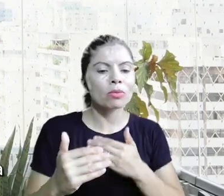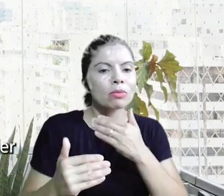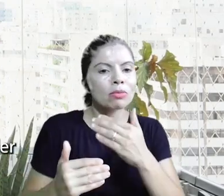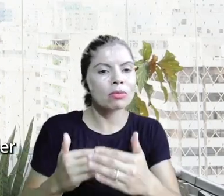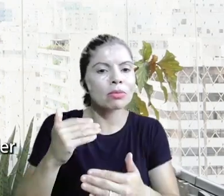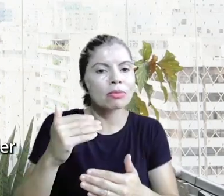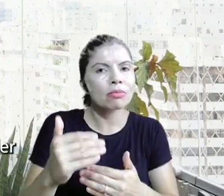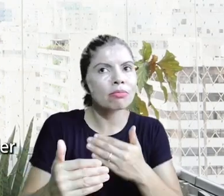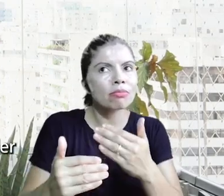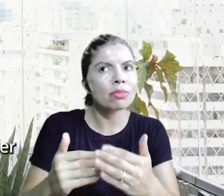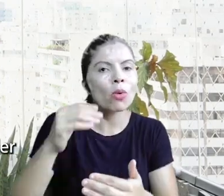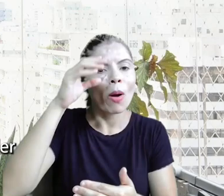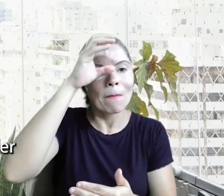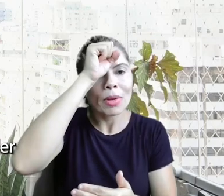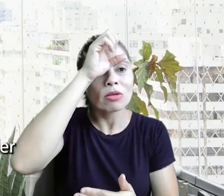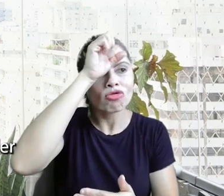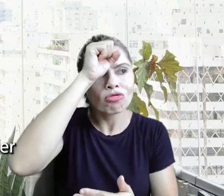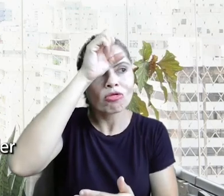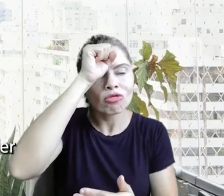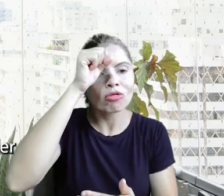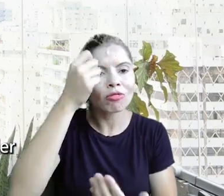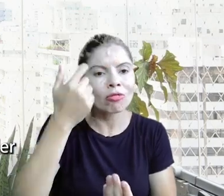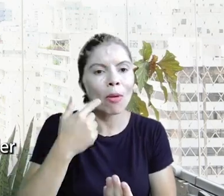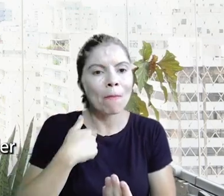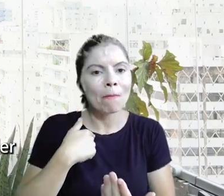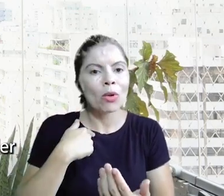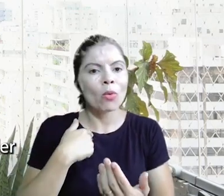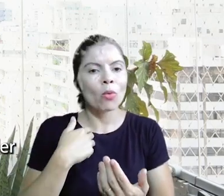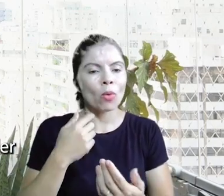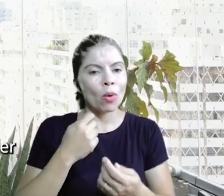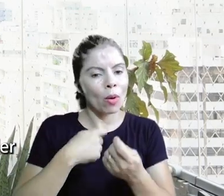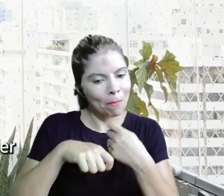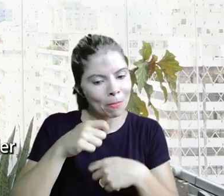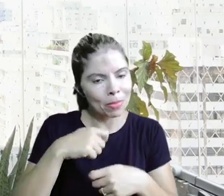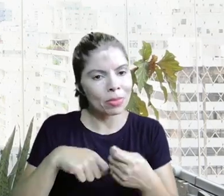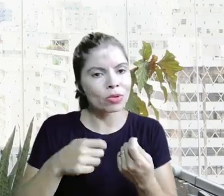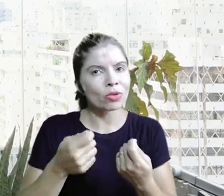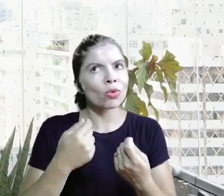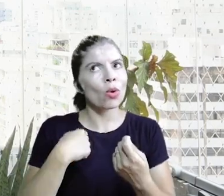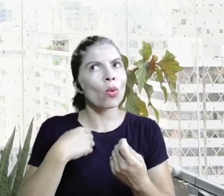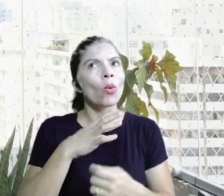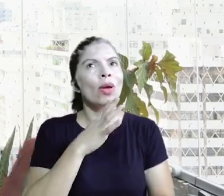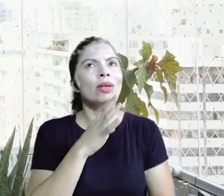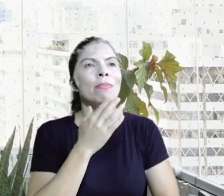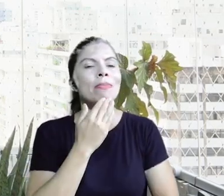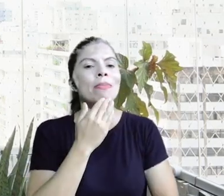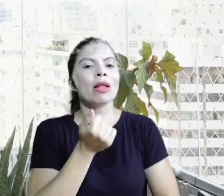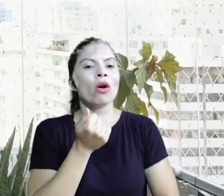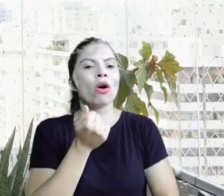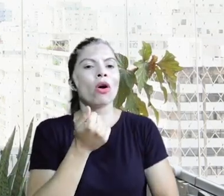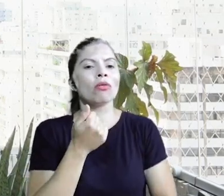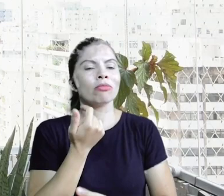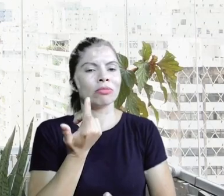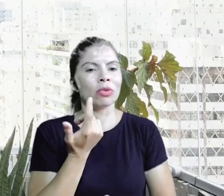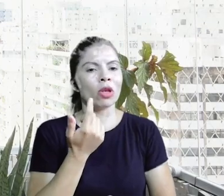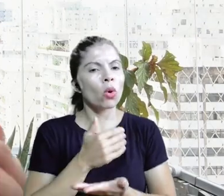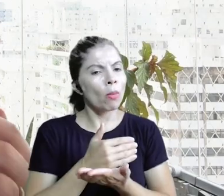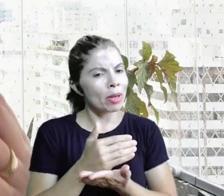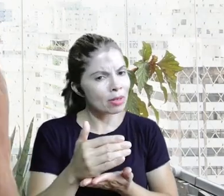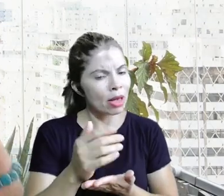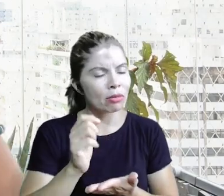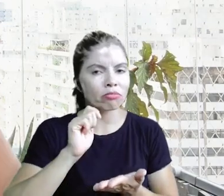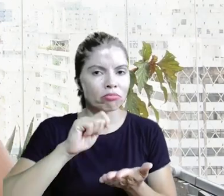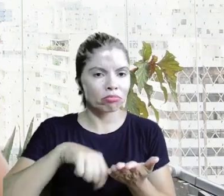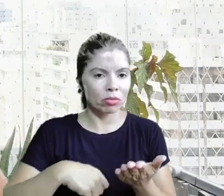processo que me fazia aprender alguma coisa um diagnóstico né do meu próprio negócio então eu comecei a me